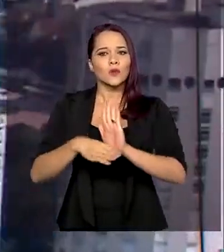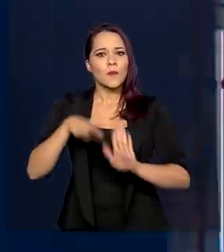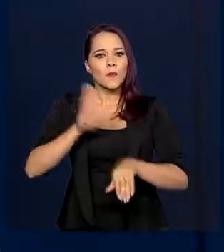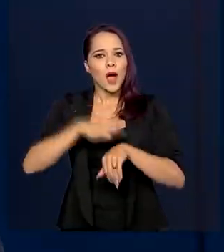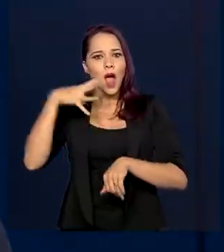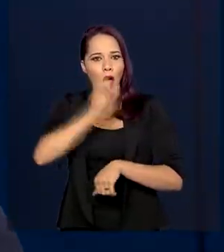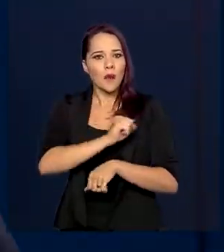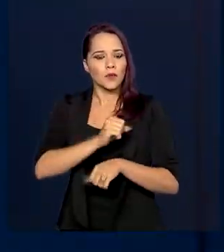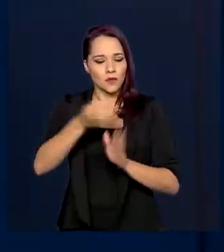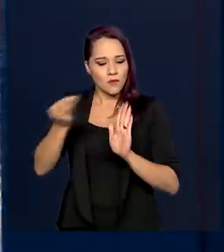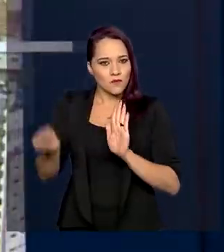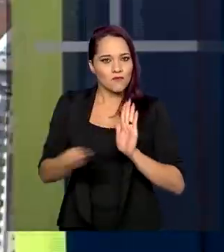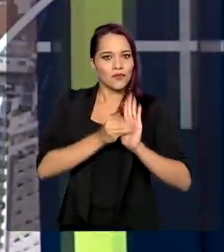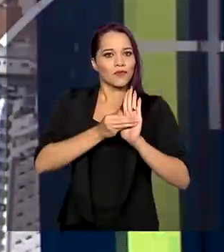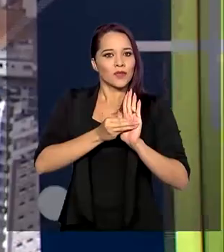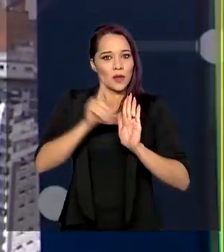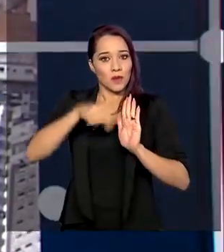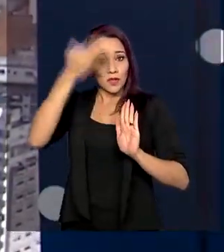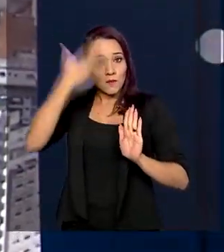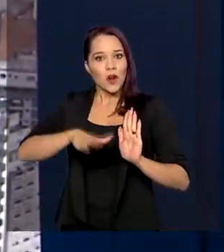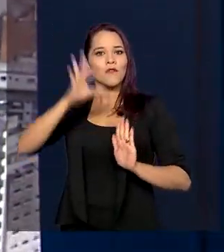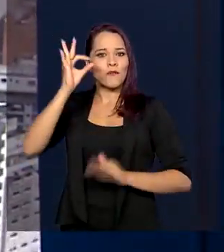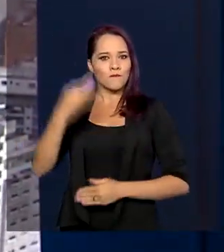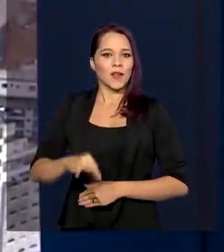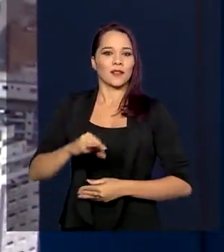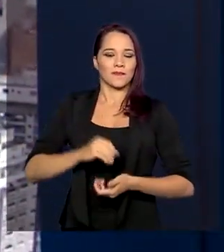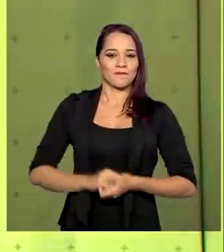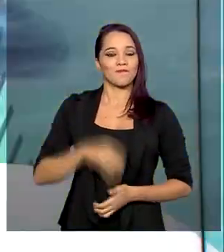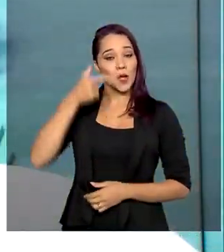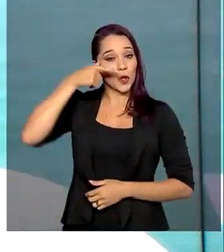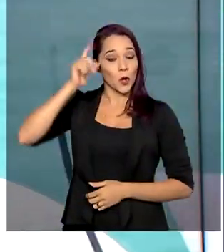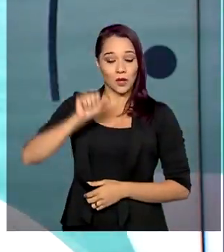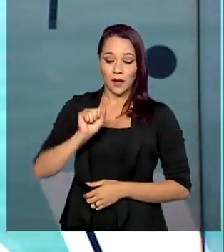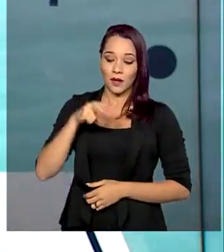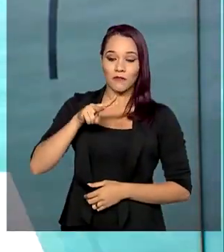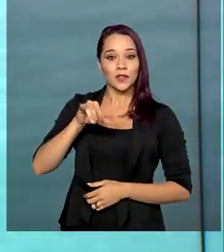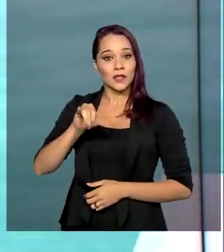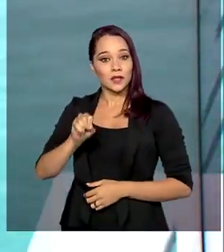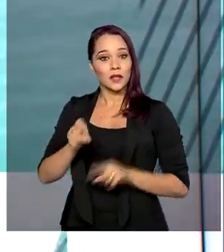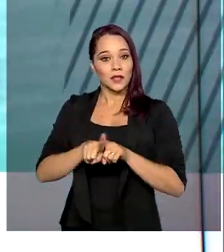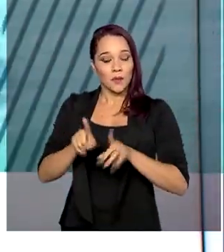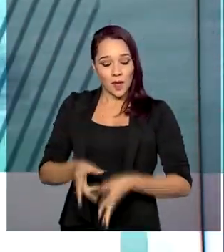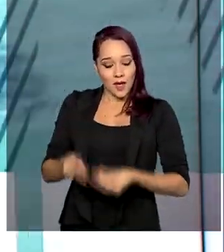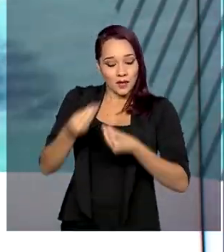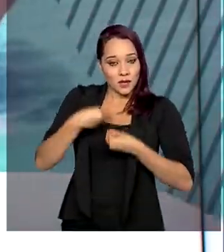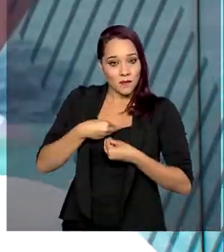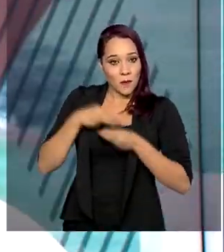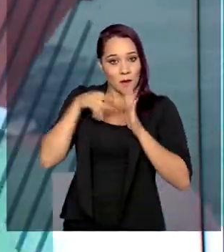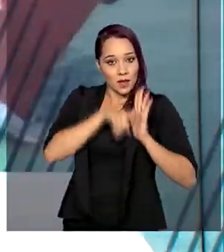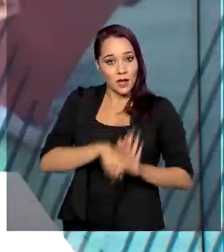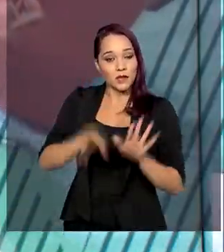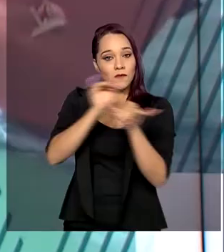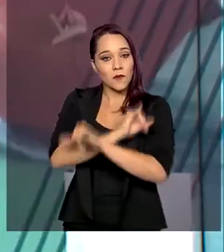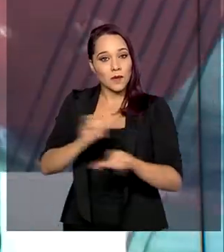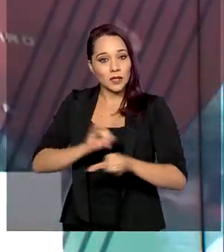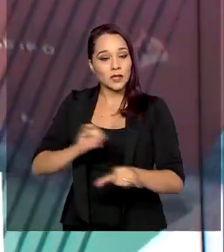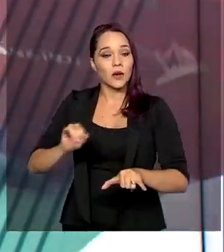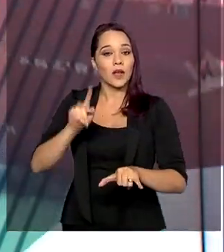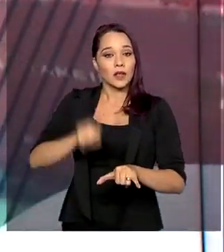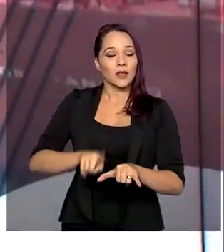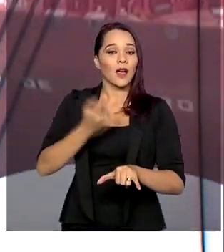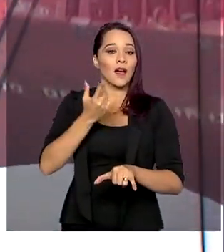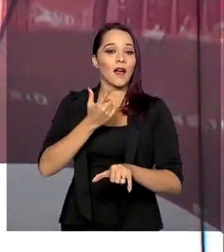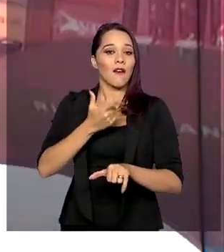vacina assim que for comprovada sua eficácia. E ontem a Anvisa também recebeu para análise as informações sobre a vacina de